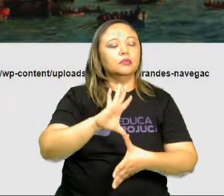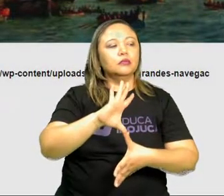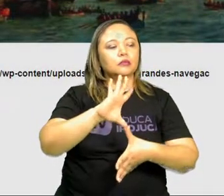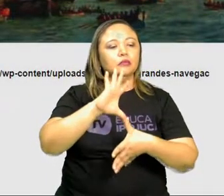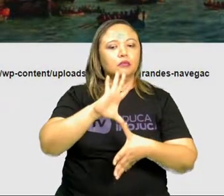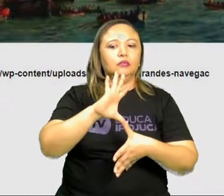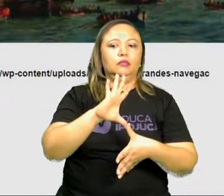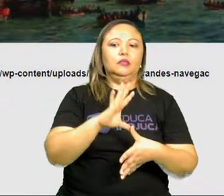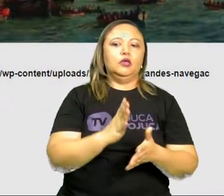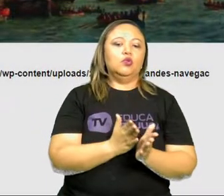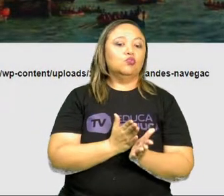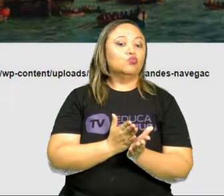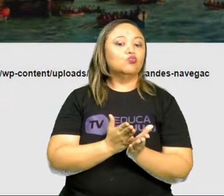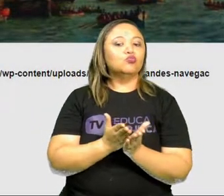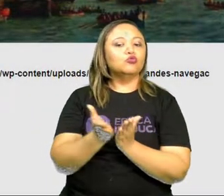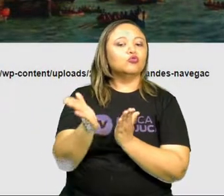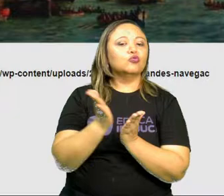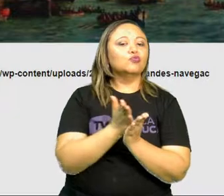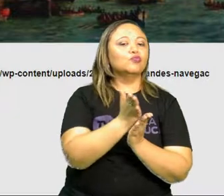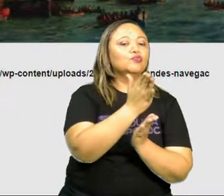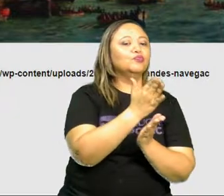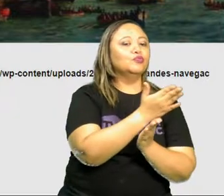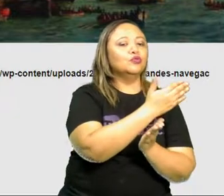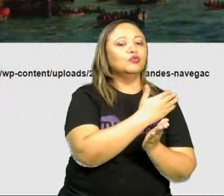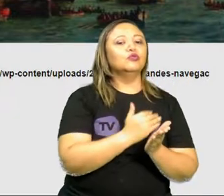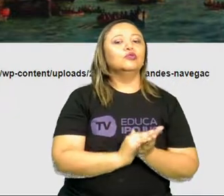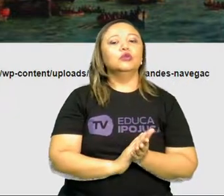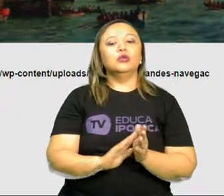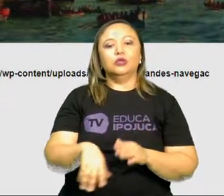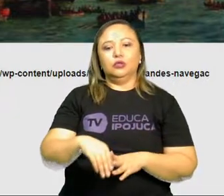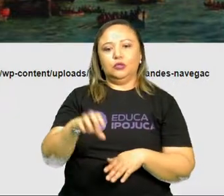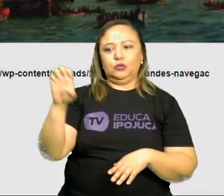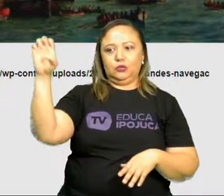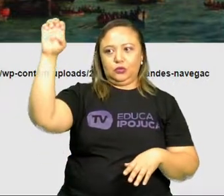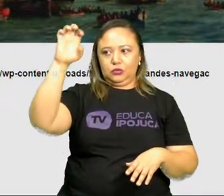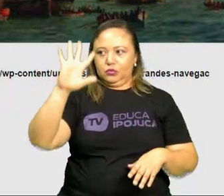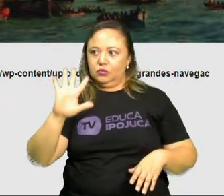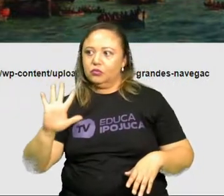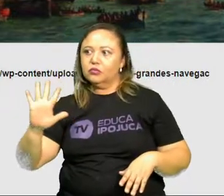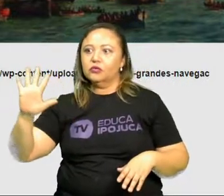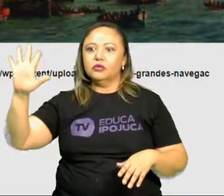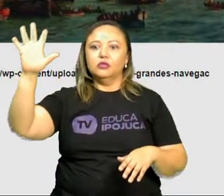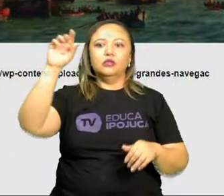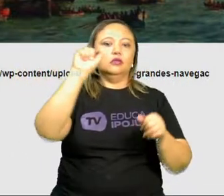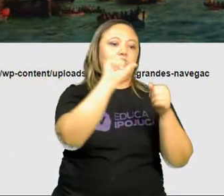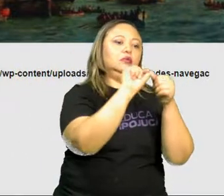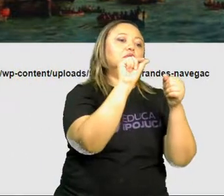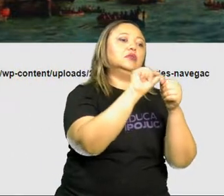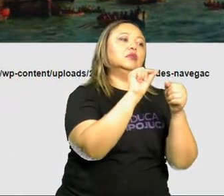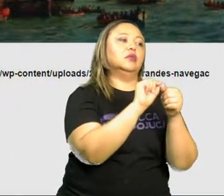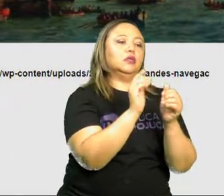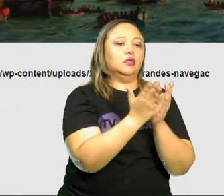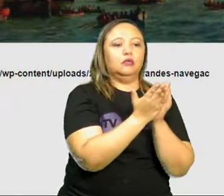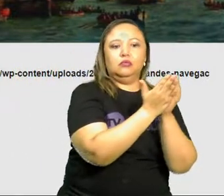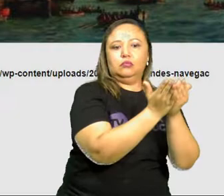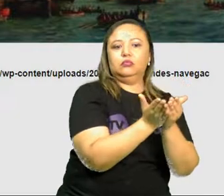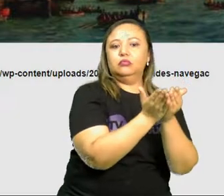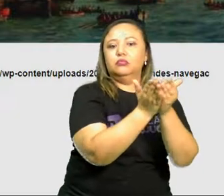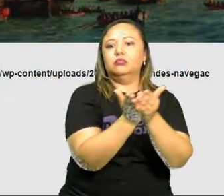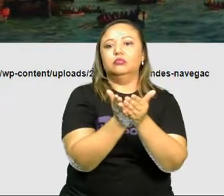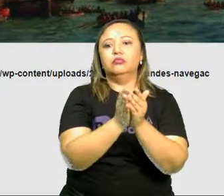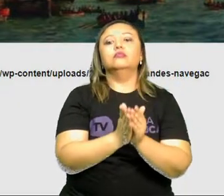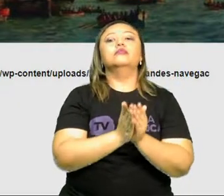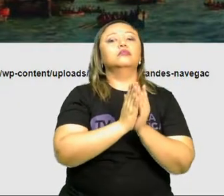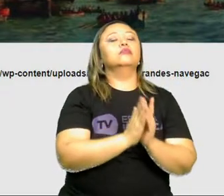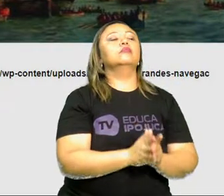caminhos que foram traçados pelos europeus nesse processo das grandes navegações e a gente vê também aqui